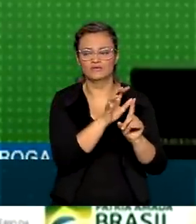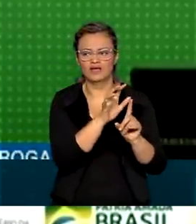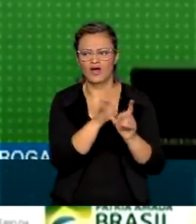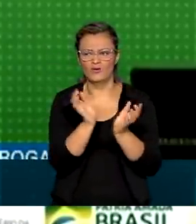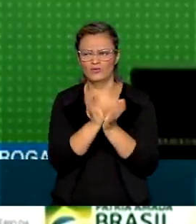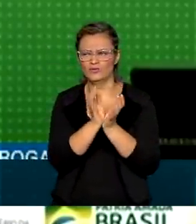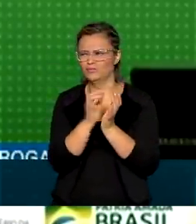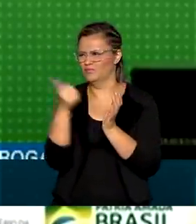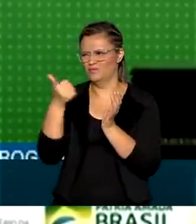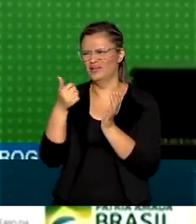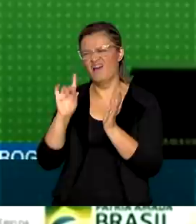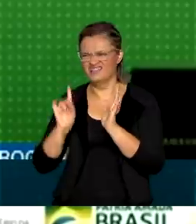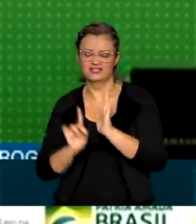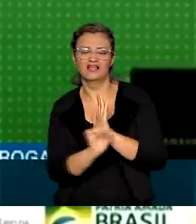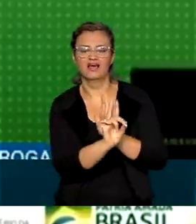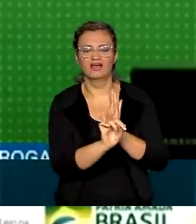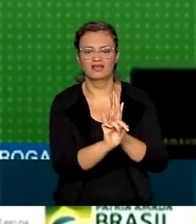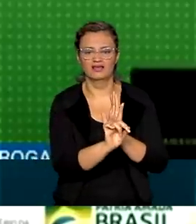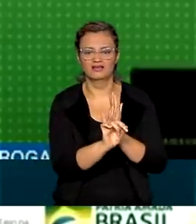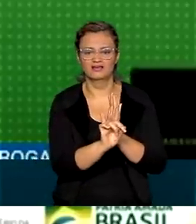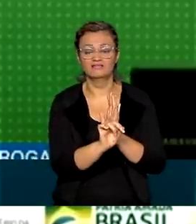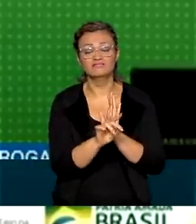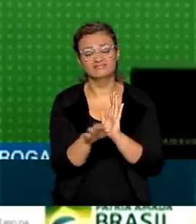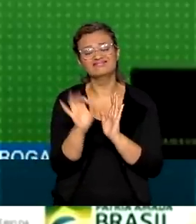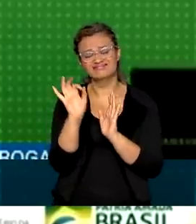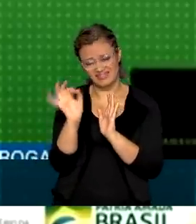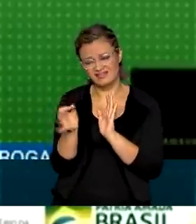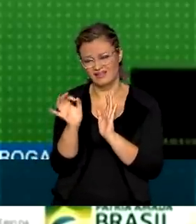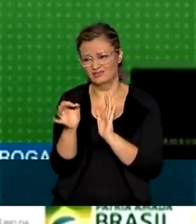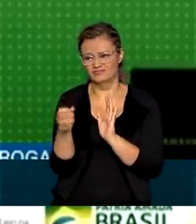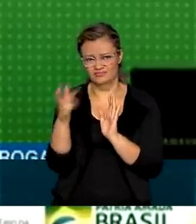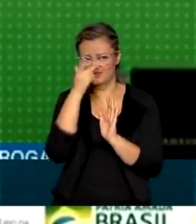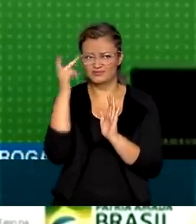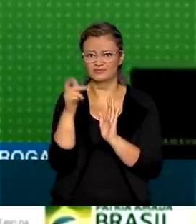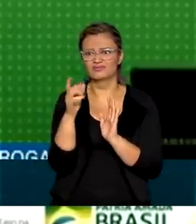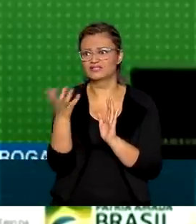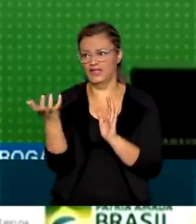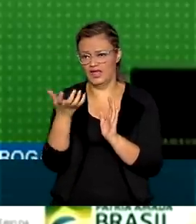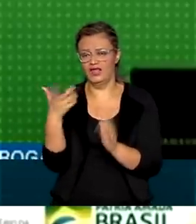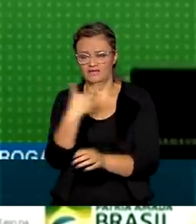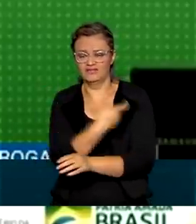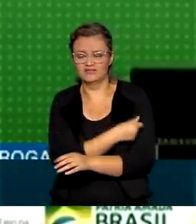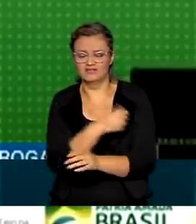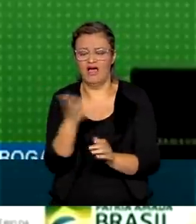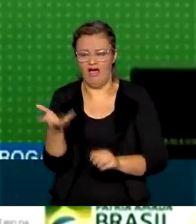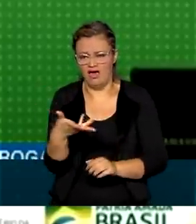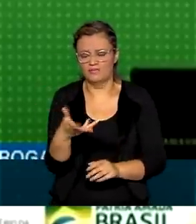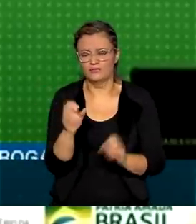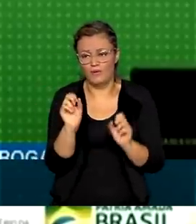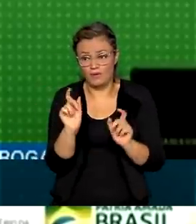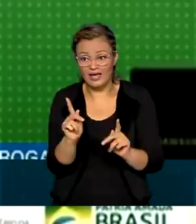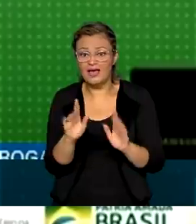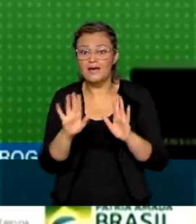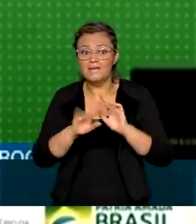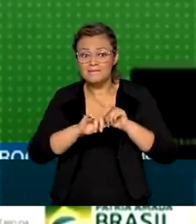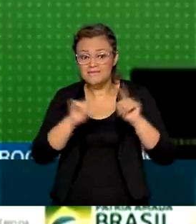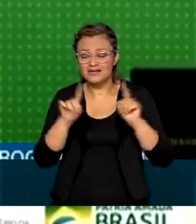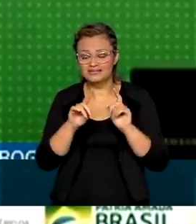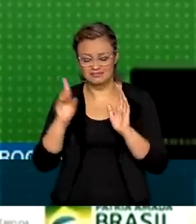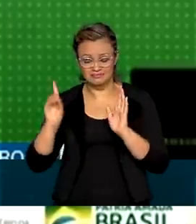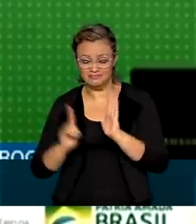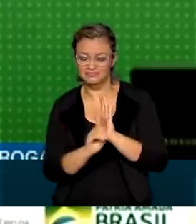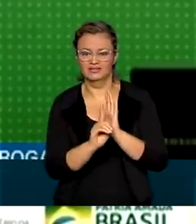grupo prioritário ou outro, que todos têm razão em querer ter a vacinação o mais rápido possível, mas às vezes isso